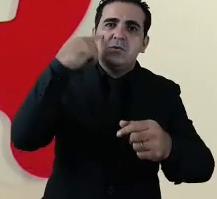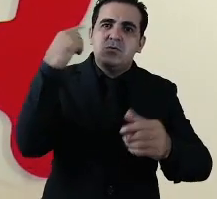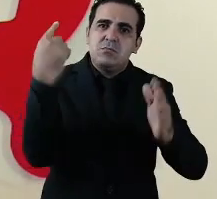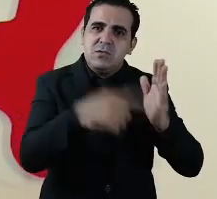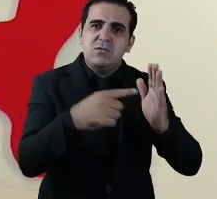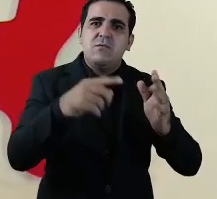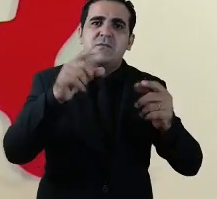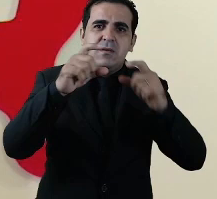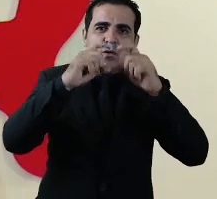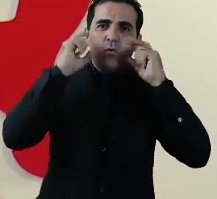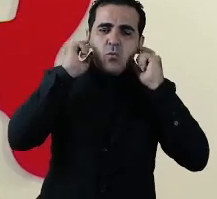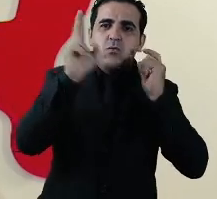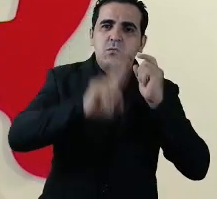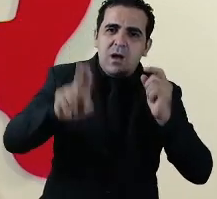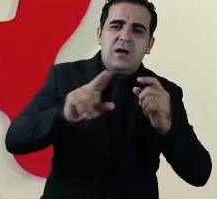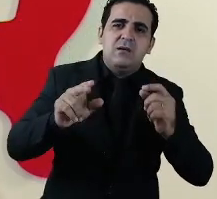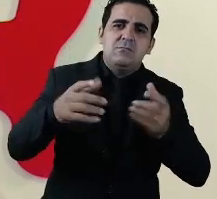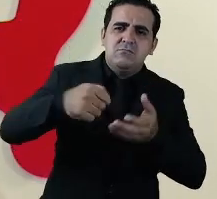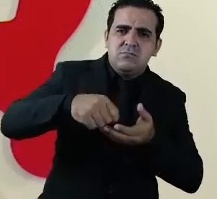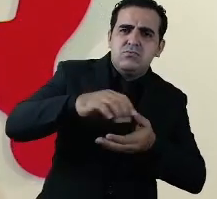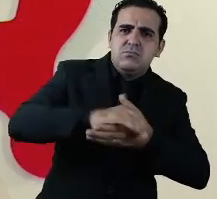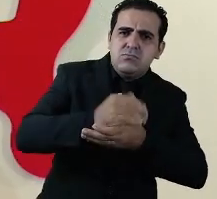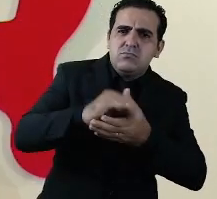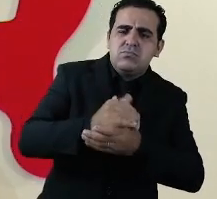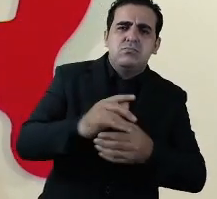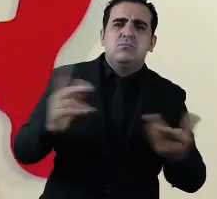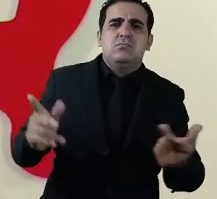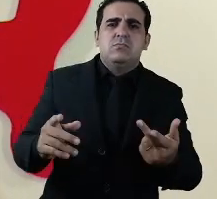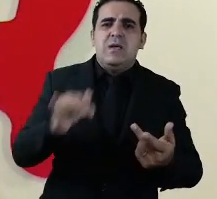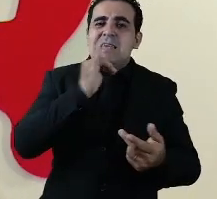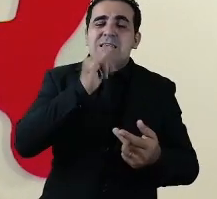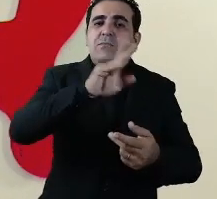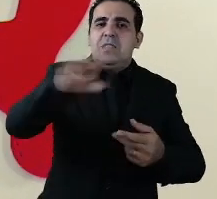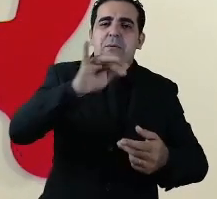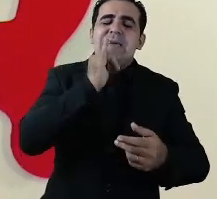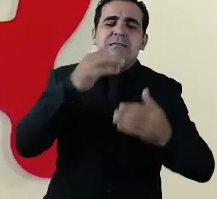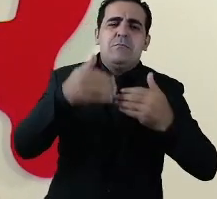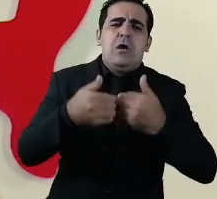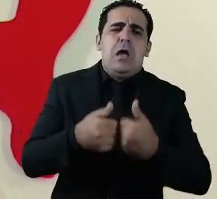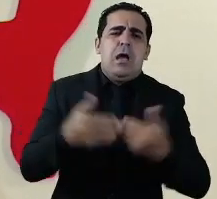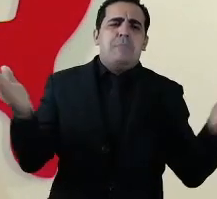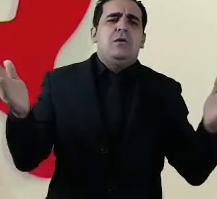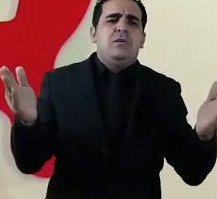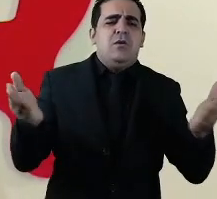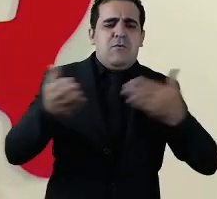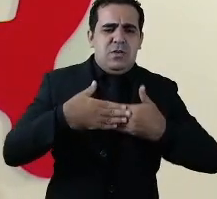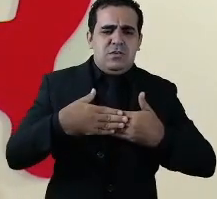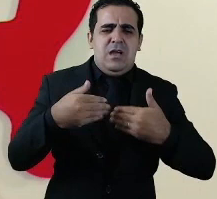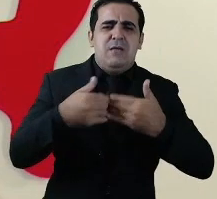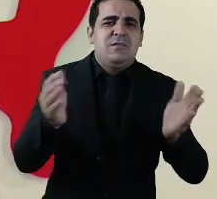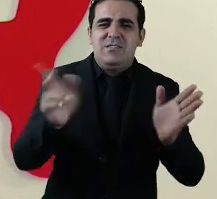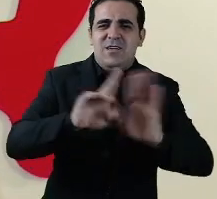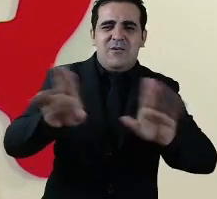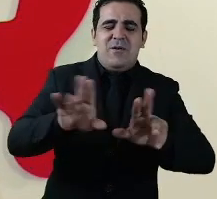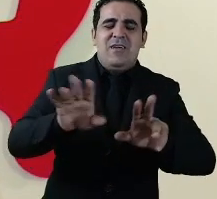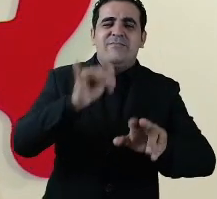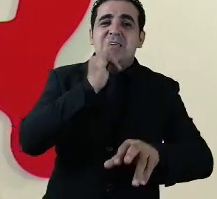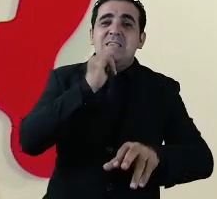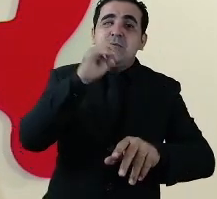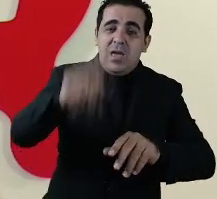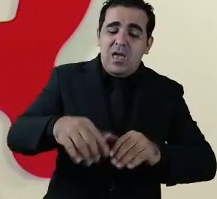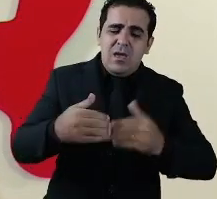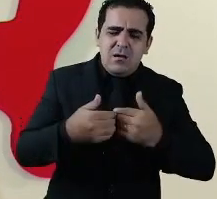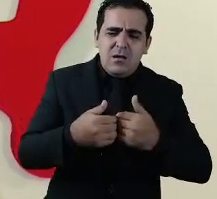normas sanitárias o problema portanto não é abrir ou não abrir é como abrir nós vamos fazer uma abertura lenta